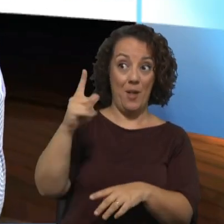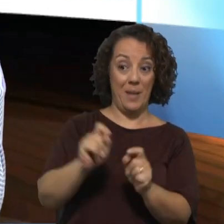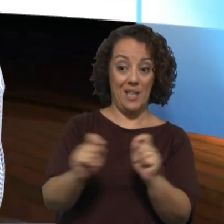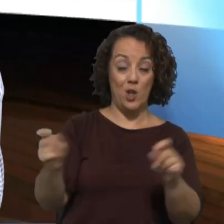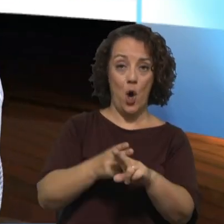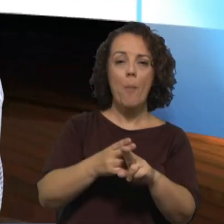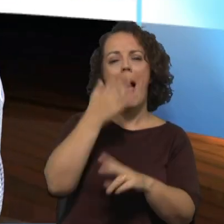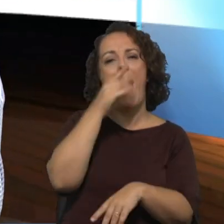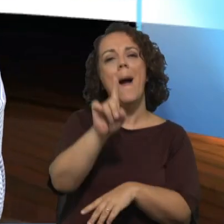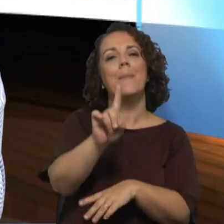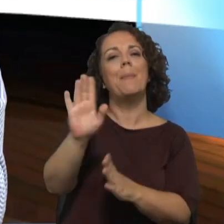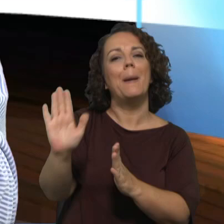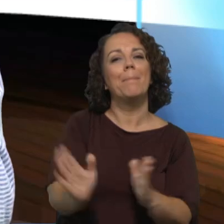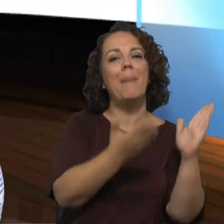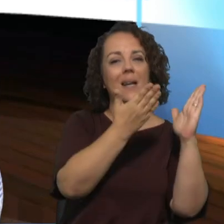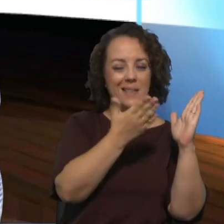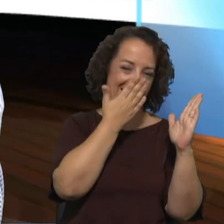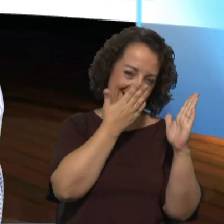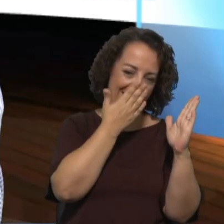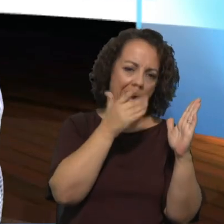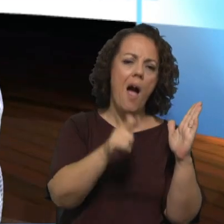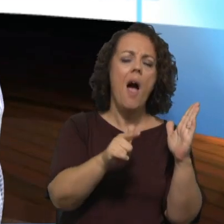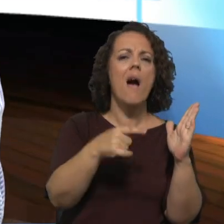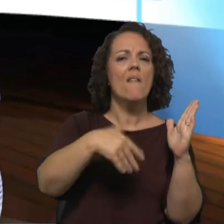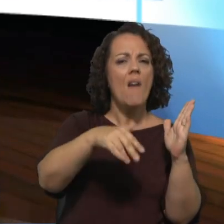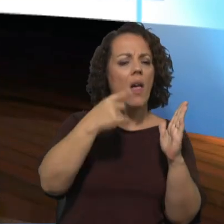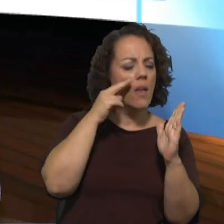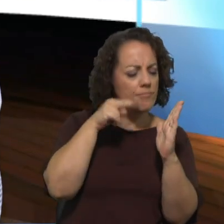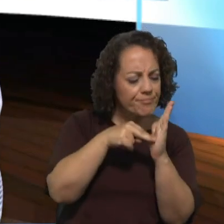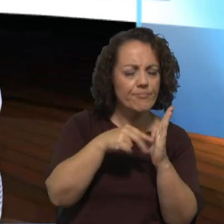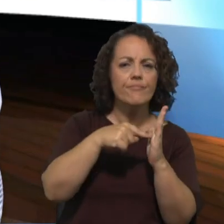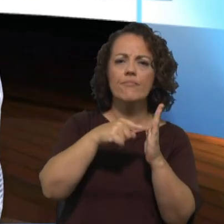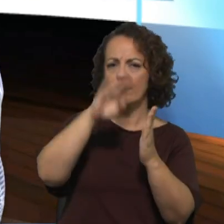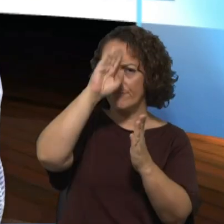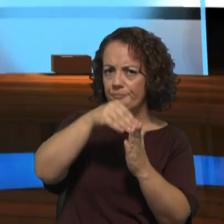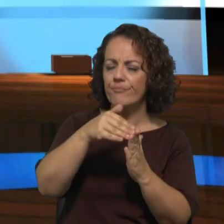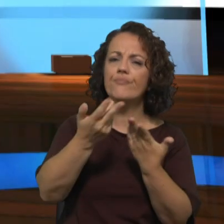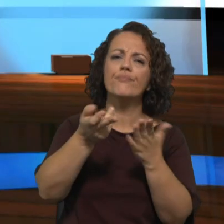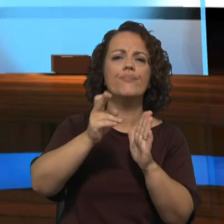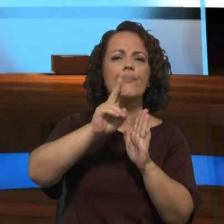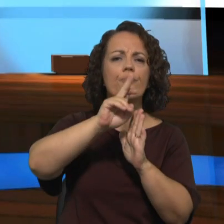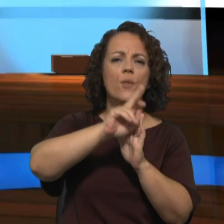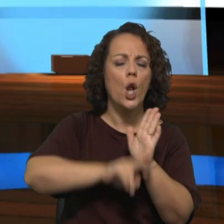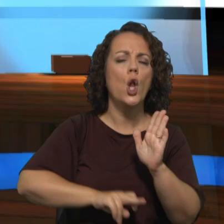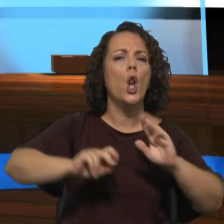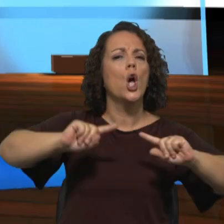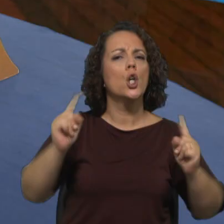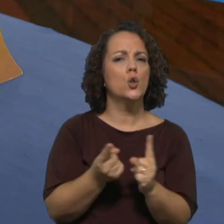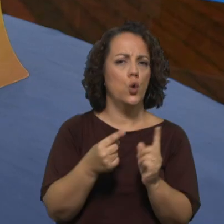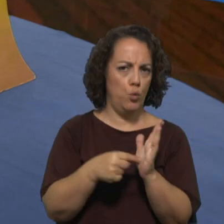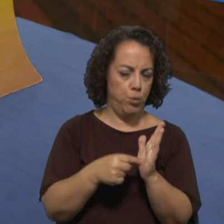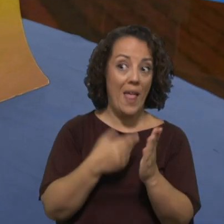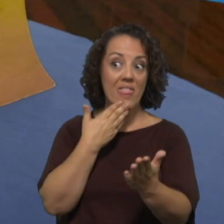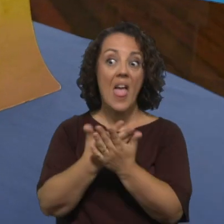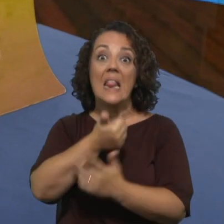e vamos ter um resumo dos trabalhos uma síntese mas que nada vai ser vinculatória nada vai ser votado no sentido de ter uma decisão final